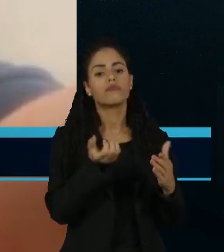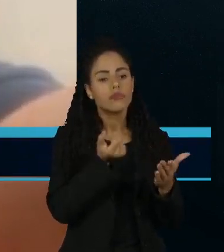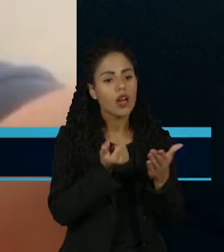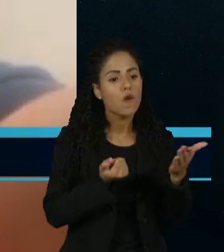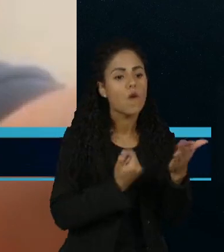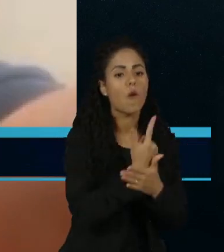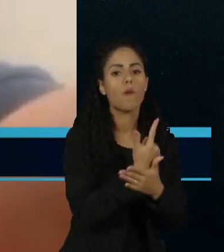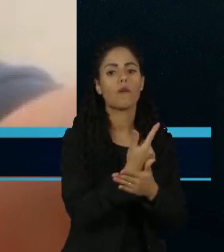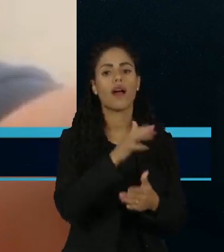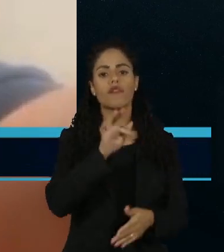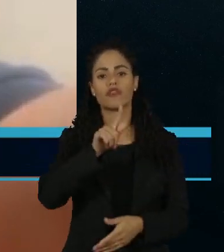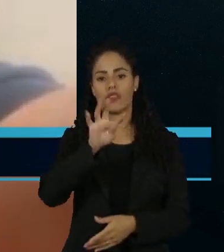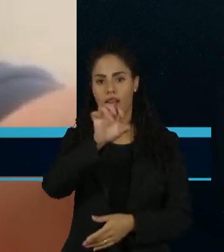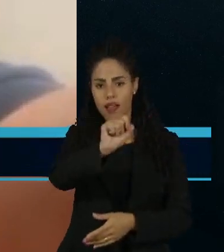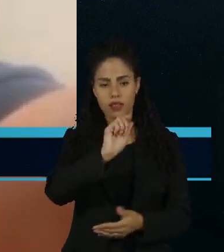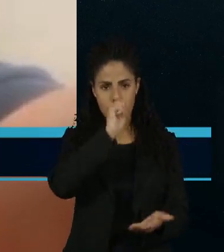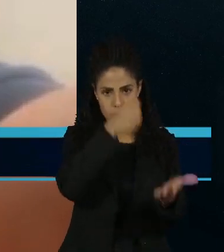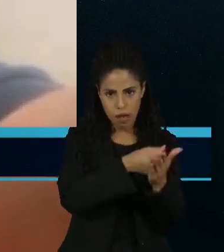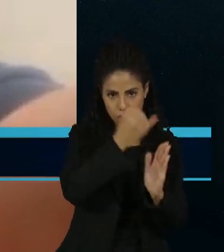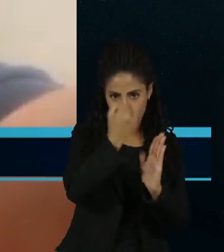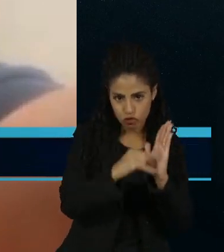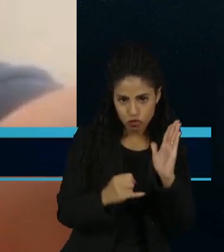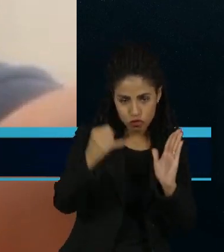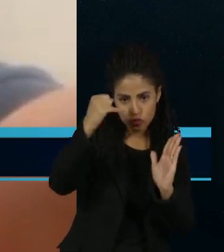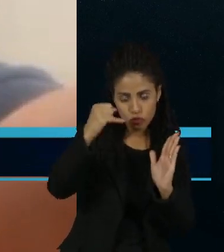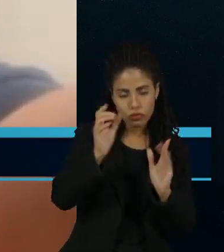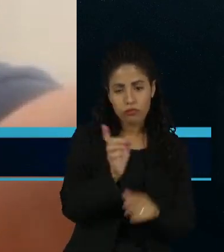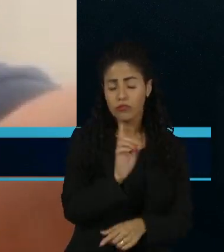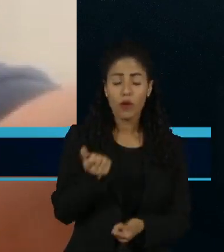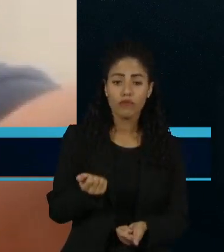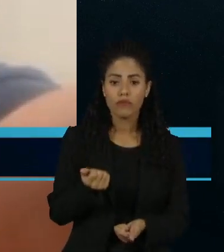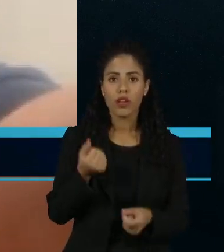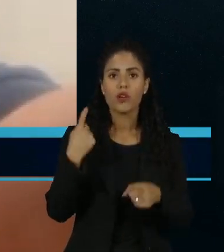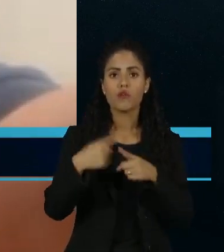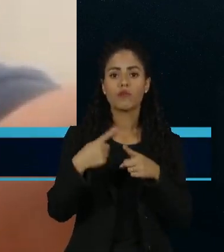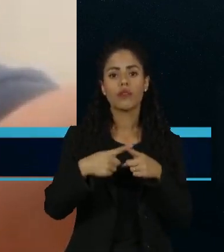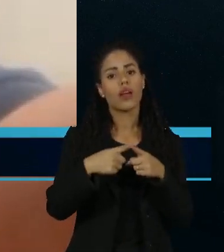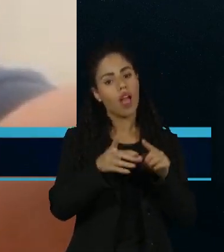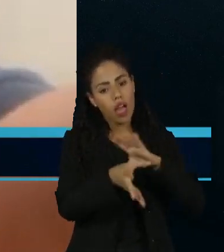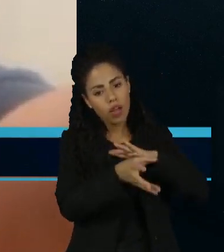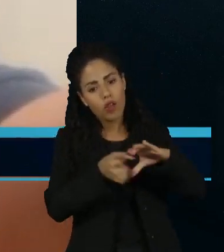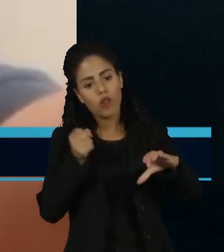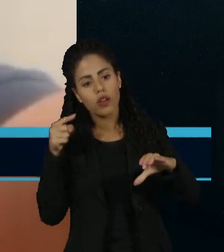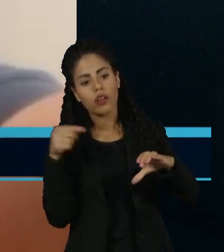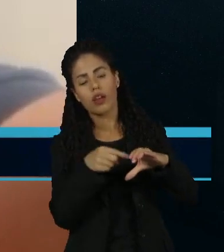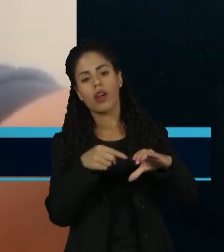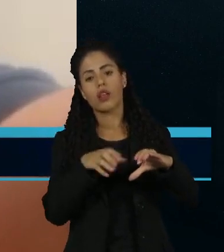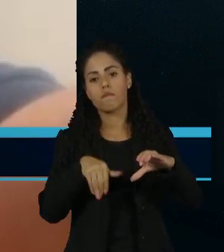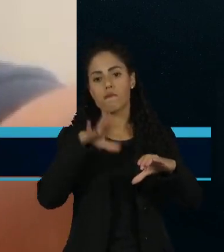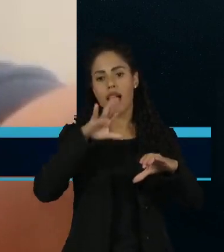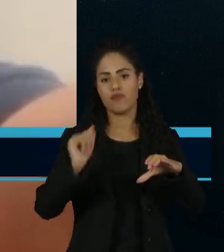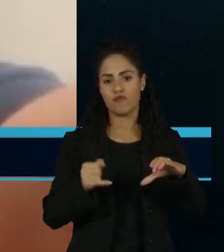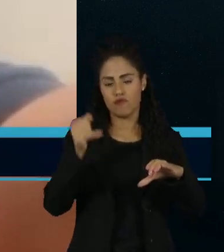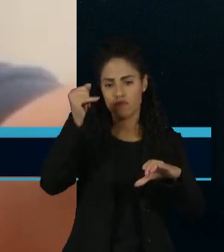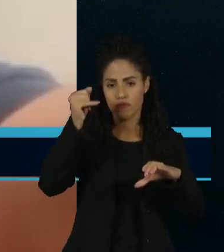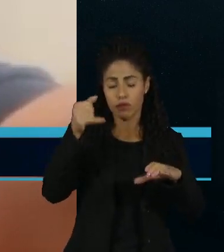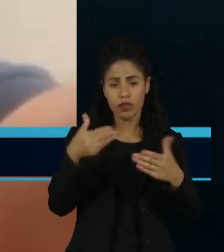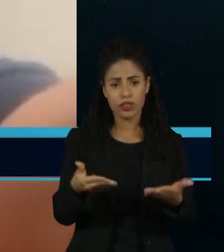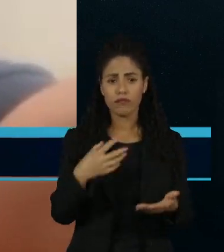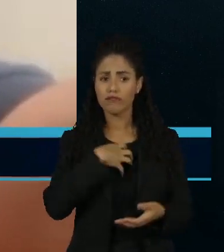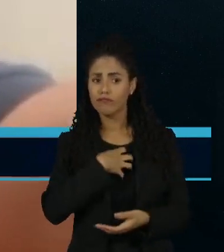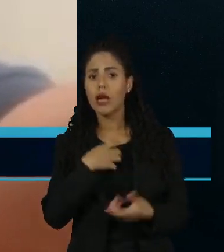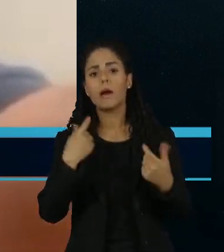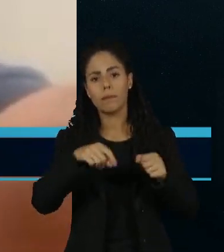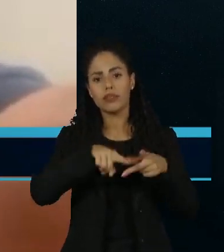ele não paga os juros, os quais são remunerados do fundo de garantia dele. A taxa de juros é muito maior para ele. Não faz sentido.